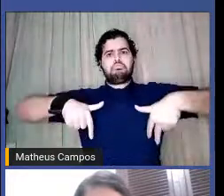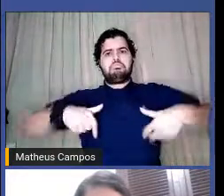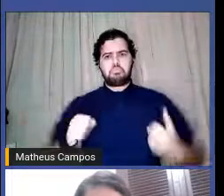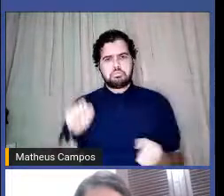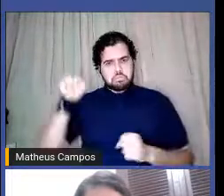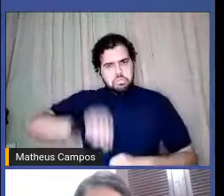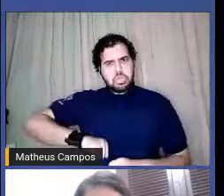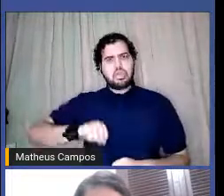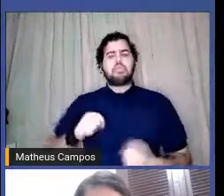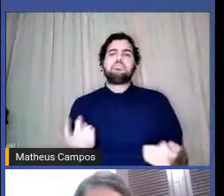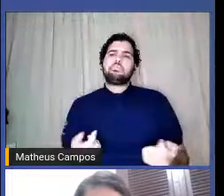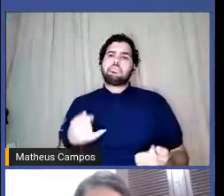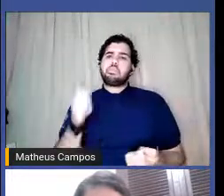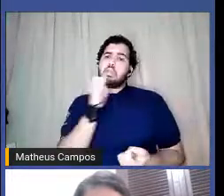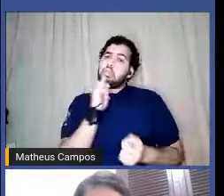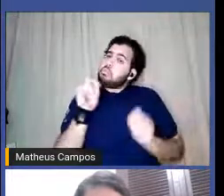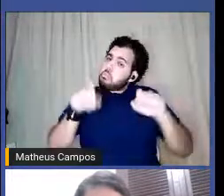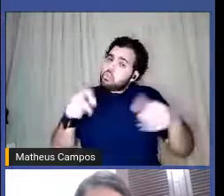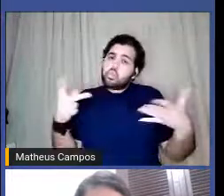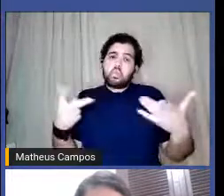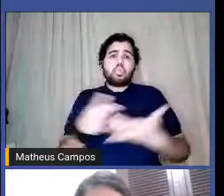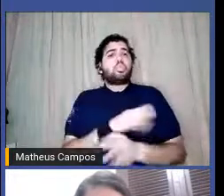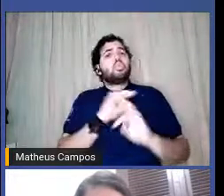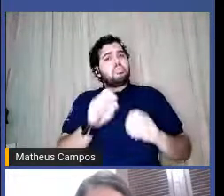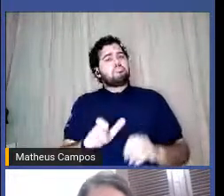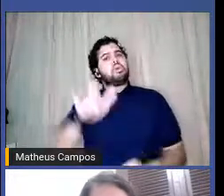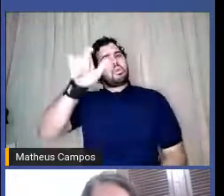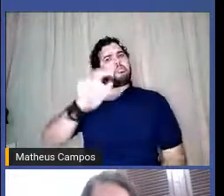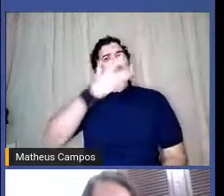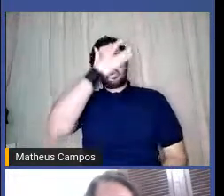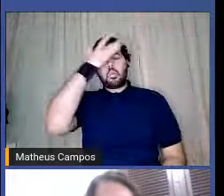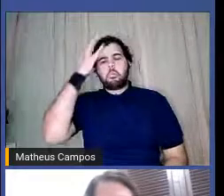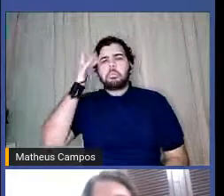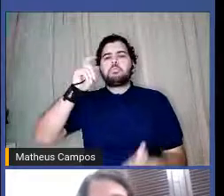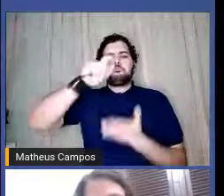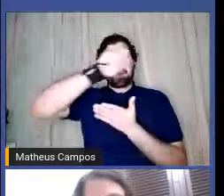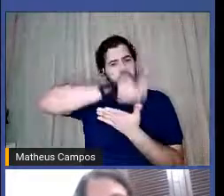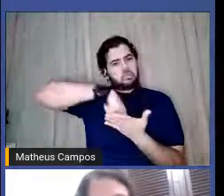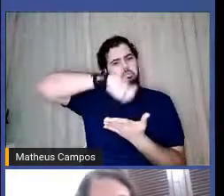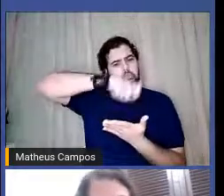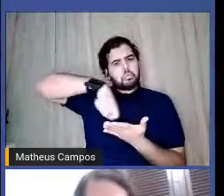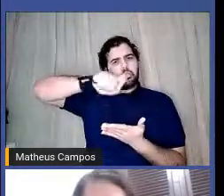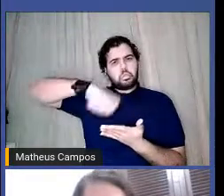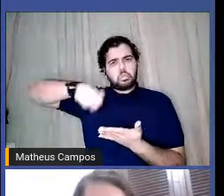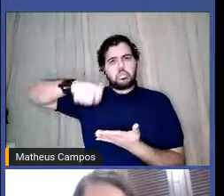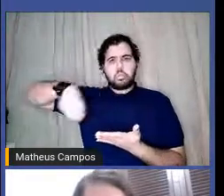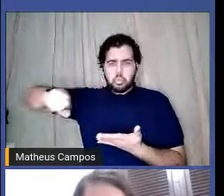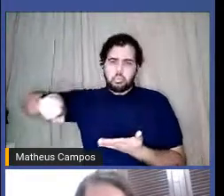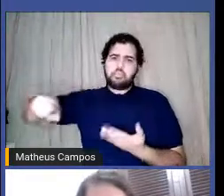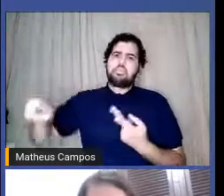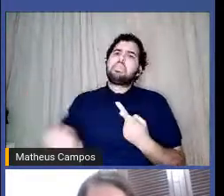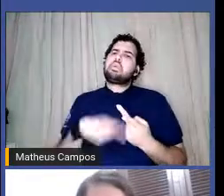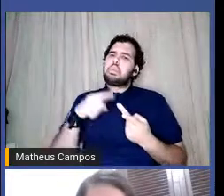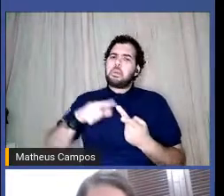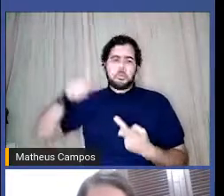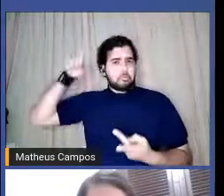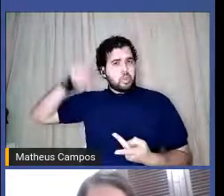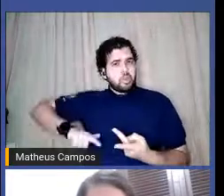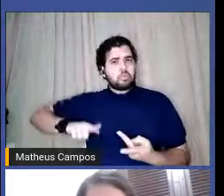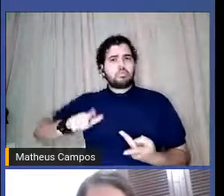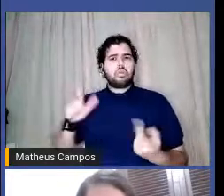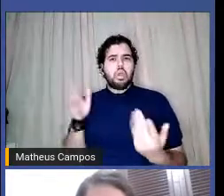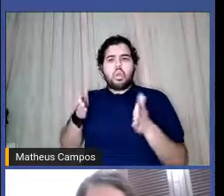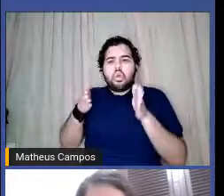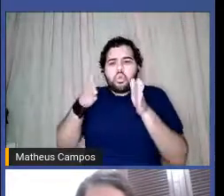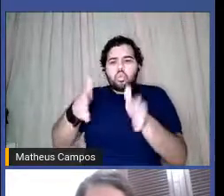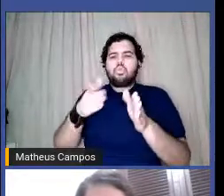Apesar de tudo, é uma pessoa que vai escrevendo e e consegue, né, direcionar a sua